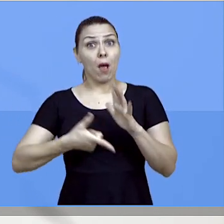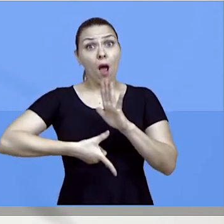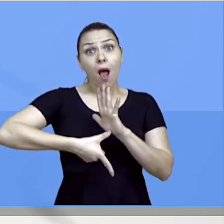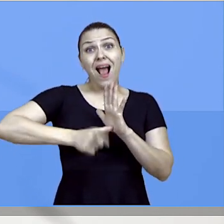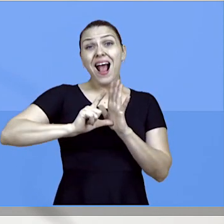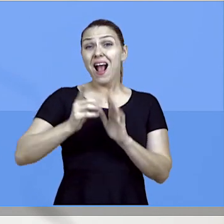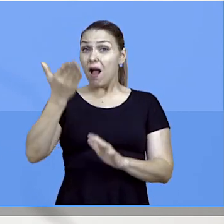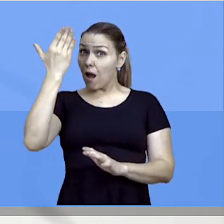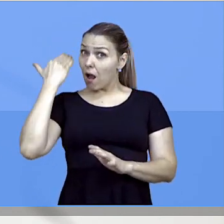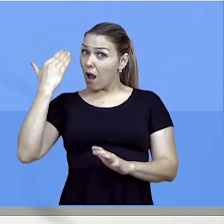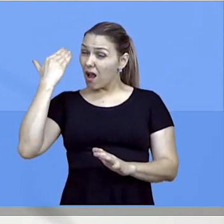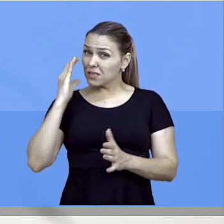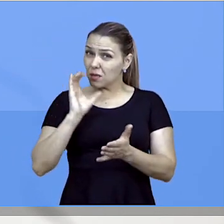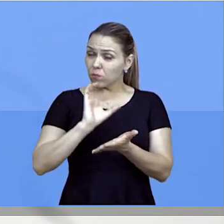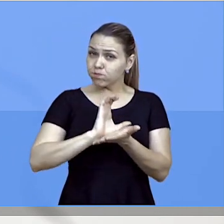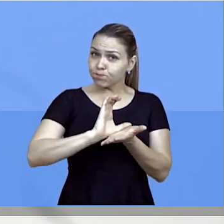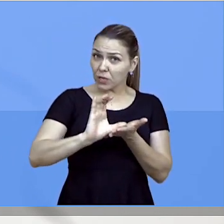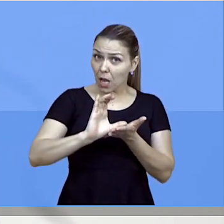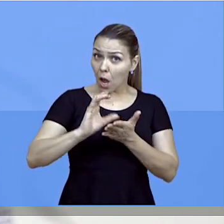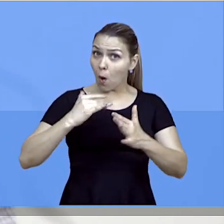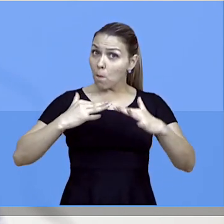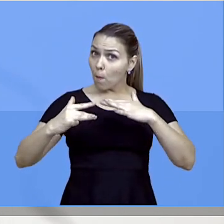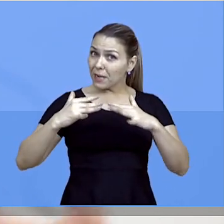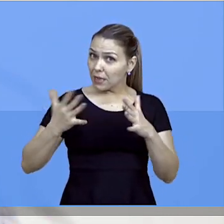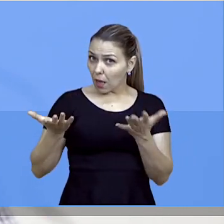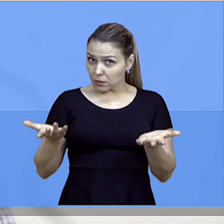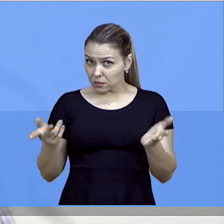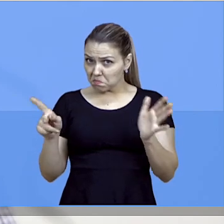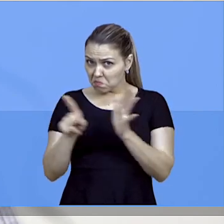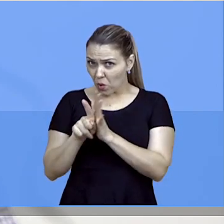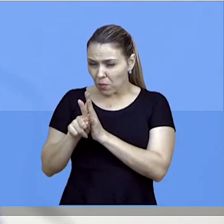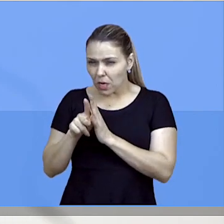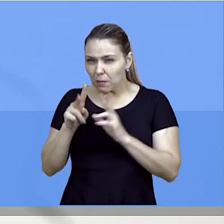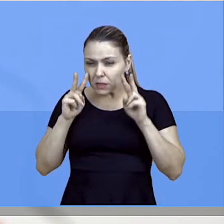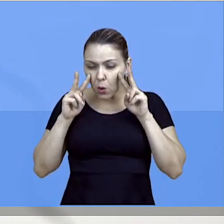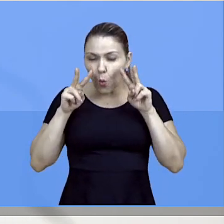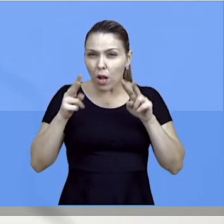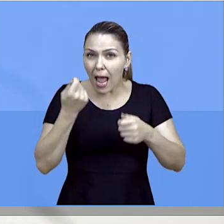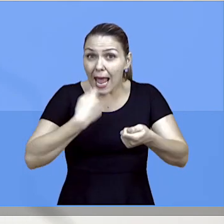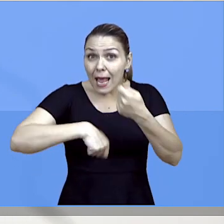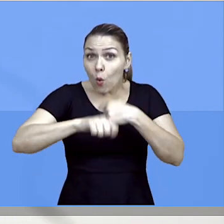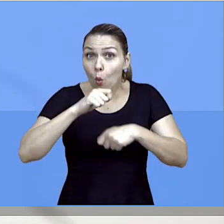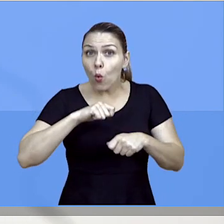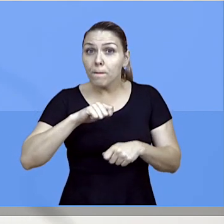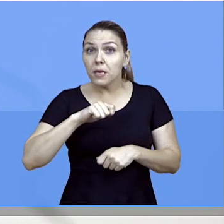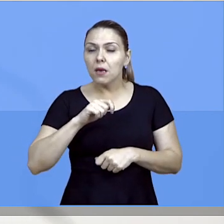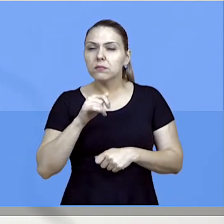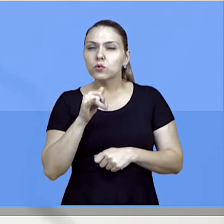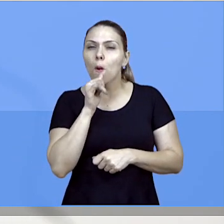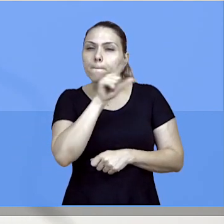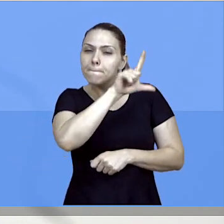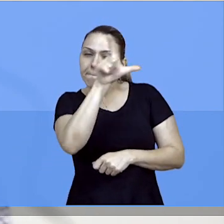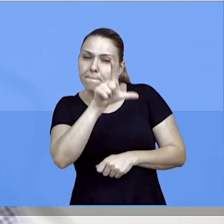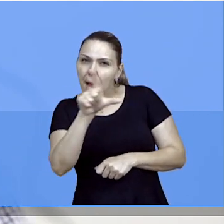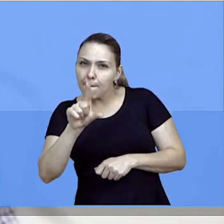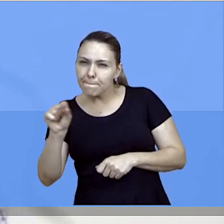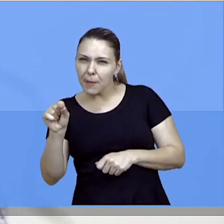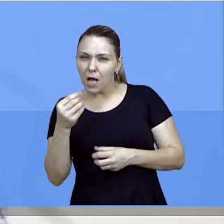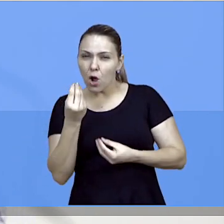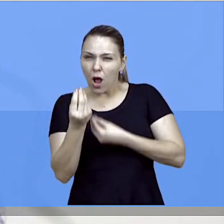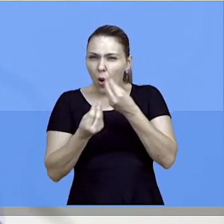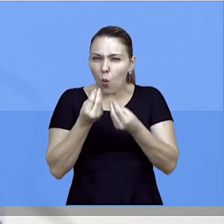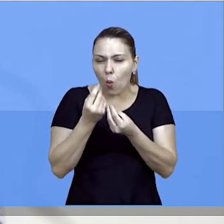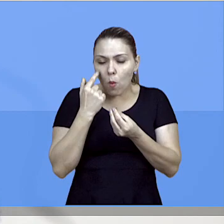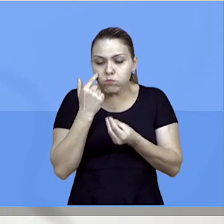investimento em mobilidade urbana. A tem que pensar de forma a olhar para a economia urbana, como as cidades estão desenhadas. Eu tenho que criar,